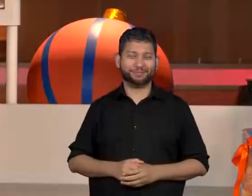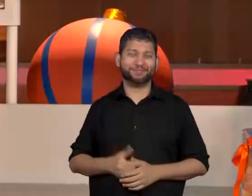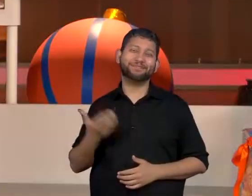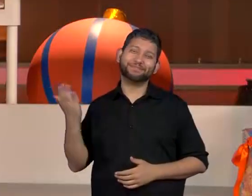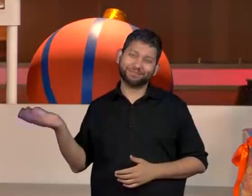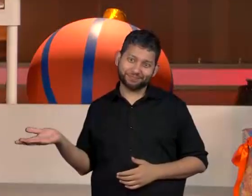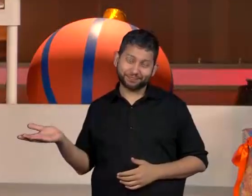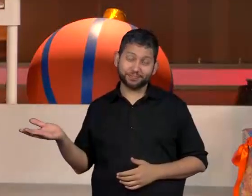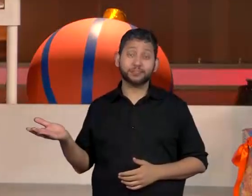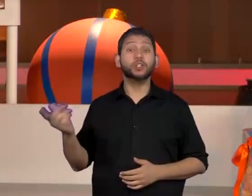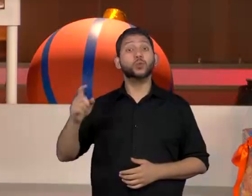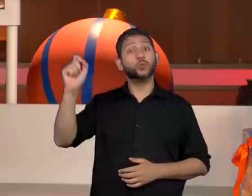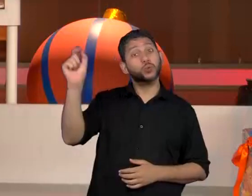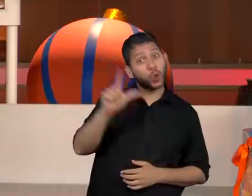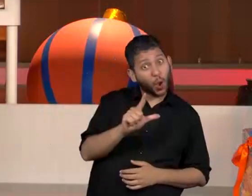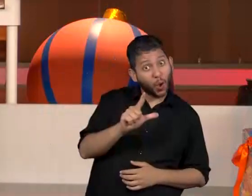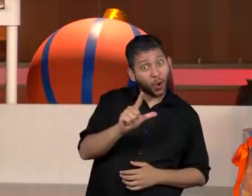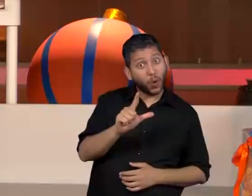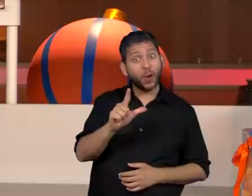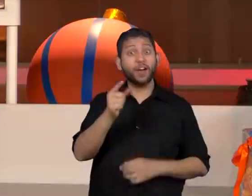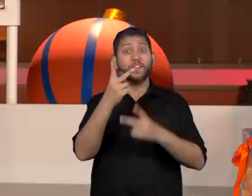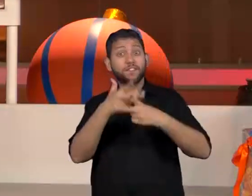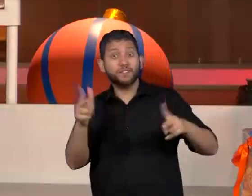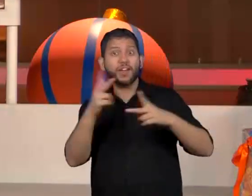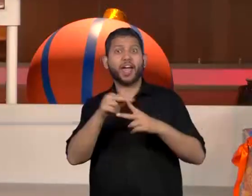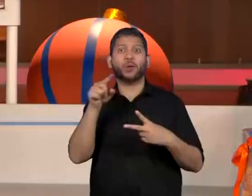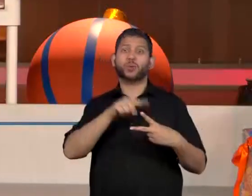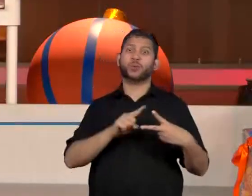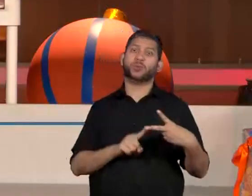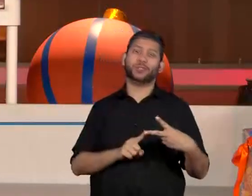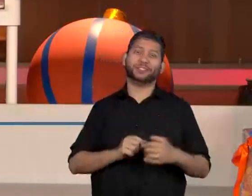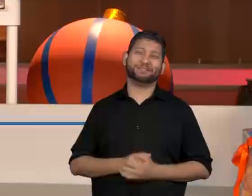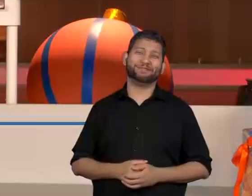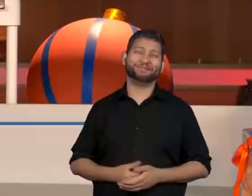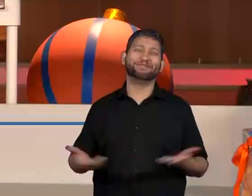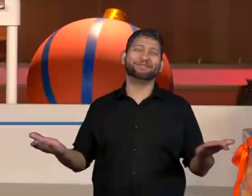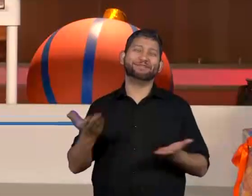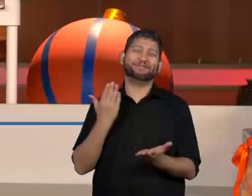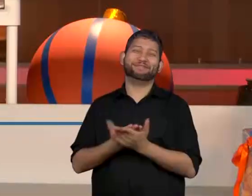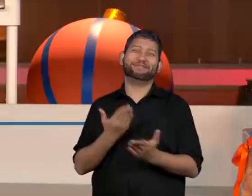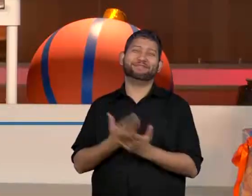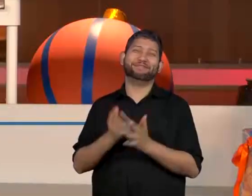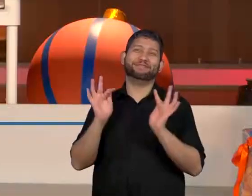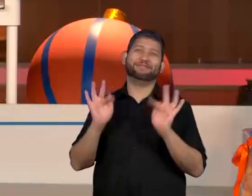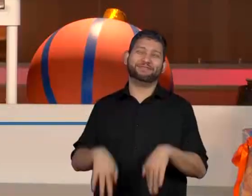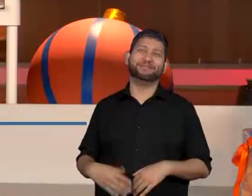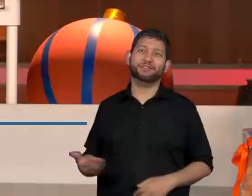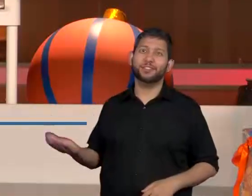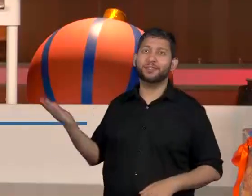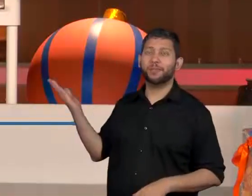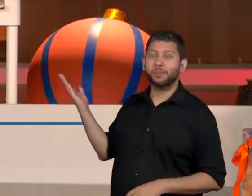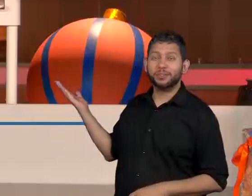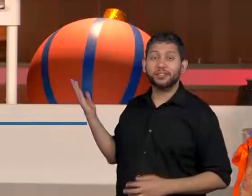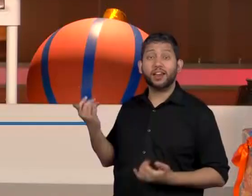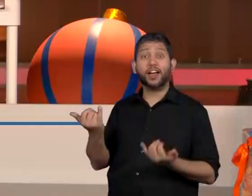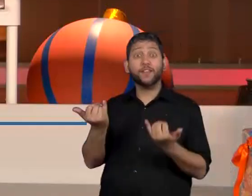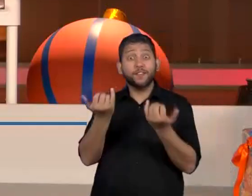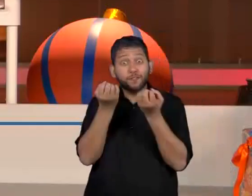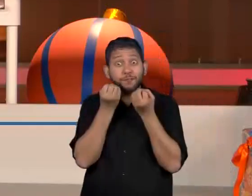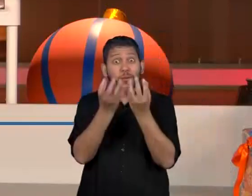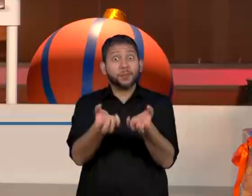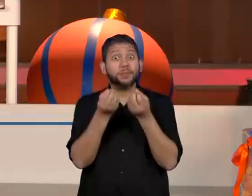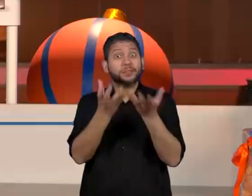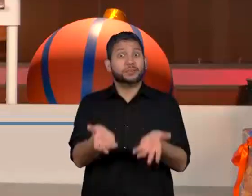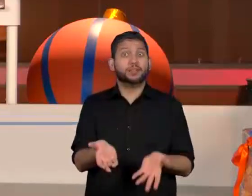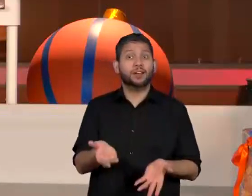eólica e energia solar. Foi o foco de energia limpa. Para finalizar a nossa aula, eu vou trazer aqui uma informação que eu também